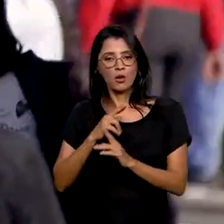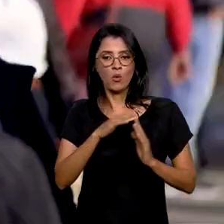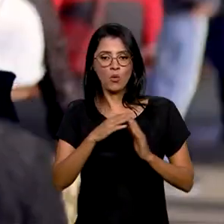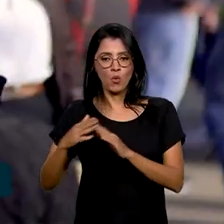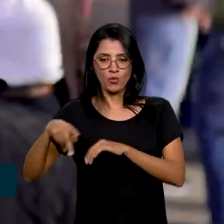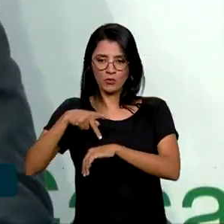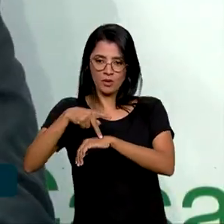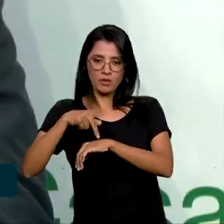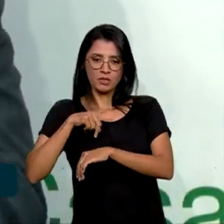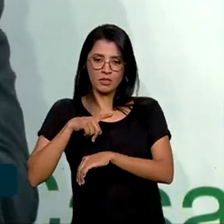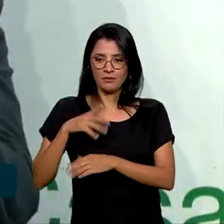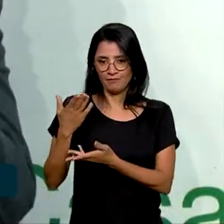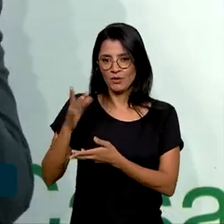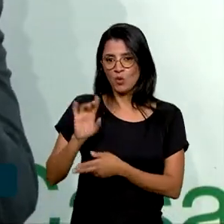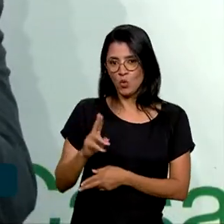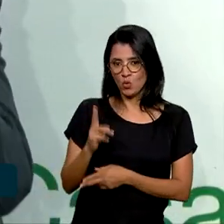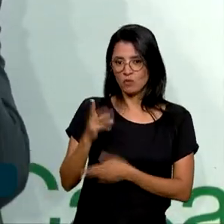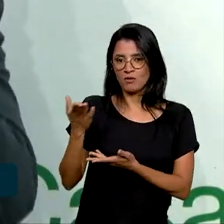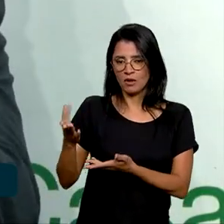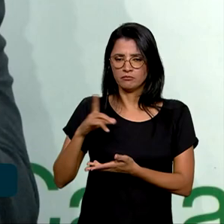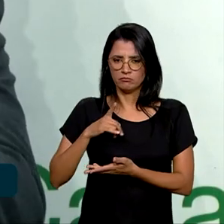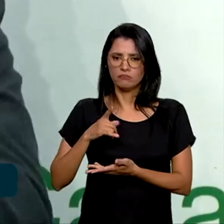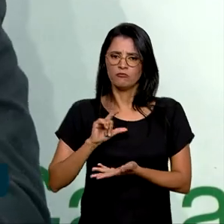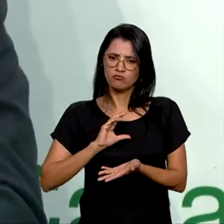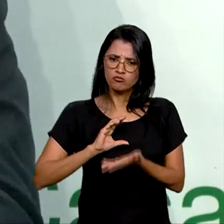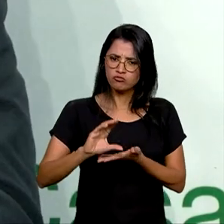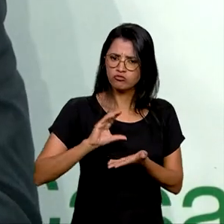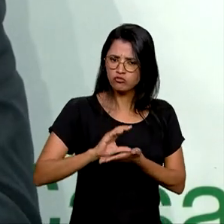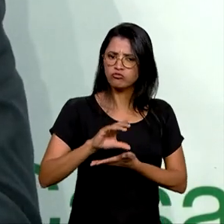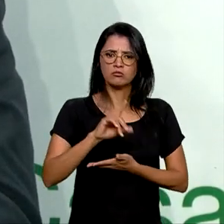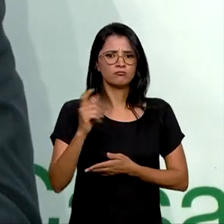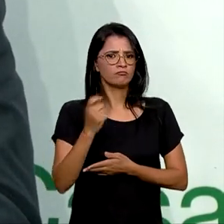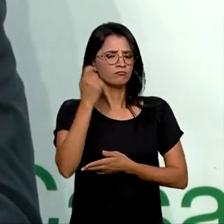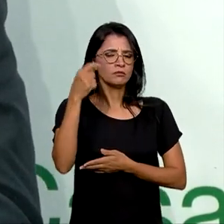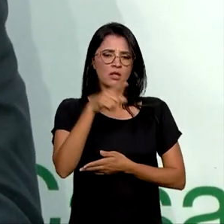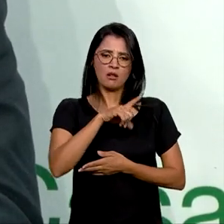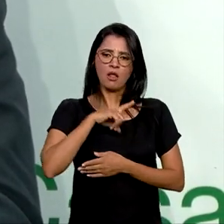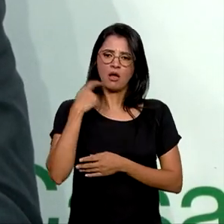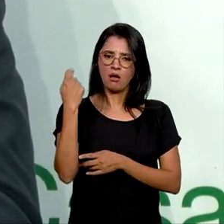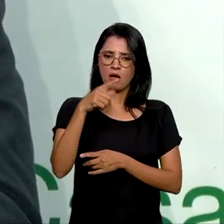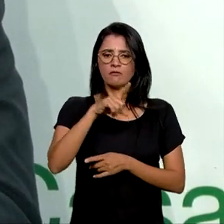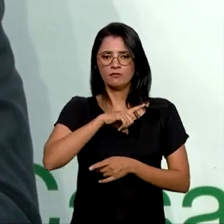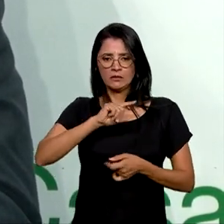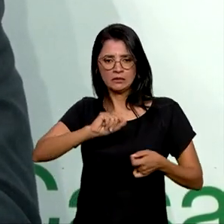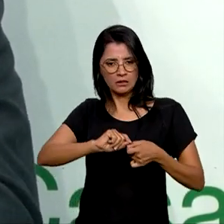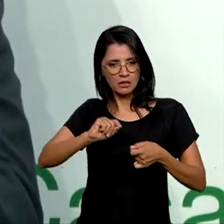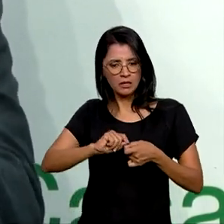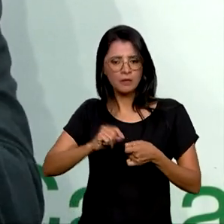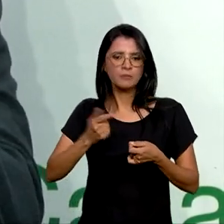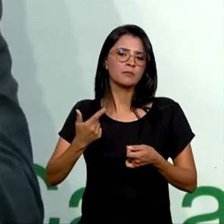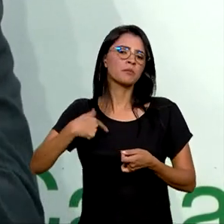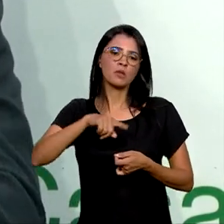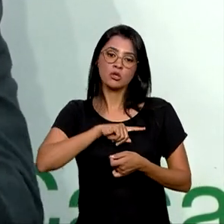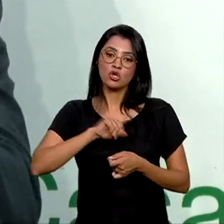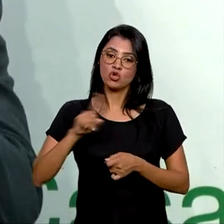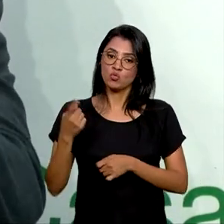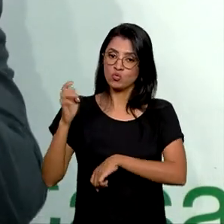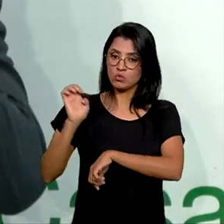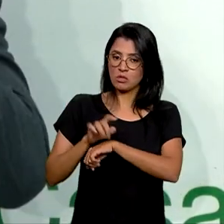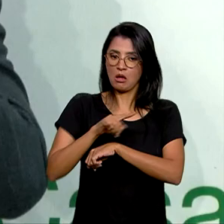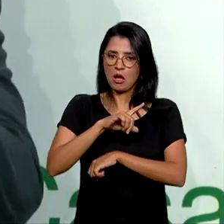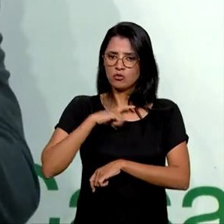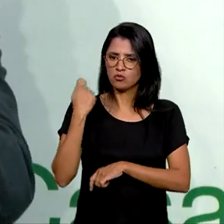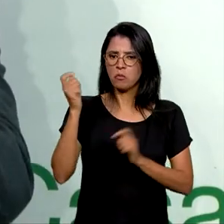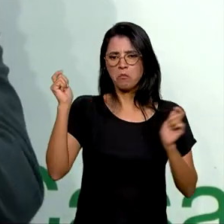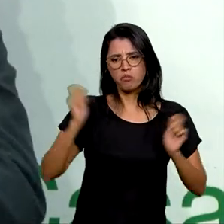o Uruguai. Vamos fazer um investimento histórico no estado do Rio Grande do Sul, na área hidroviária. Nós somos um dos estados que tem o maior